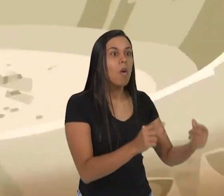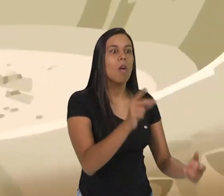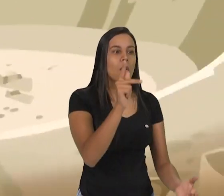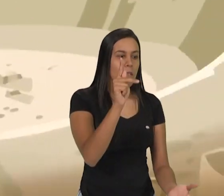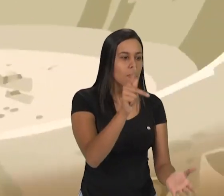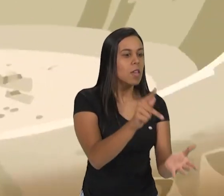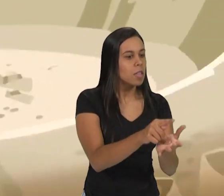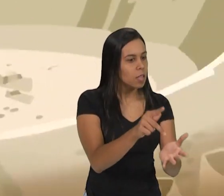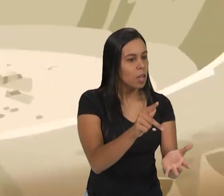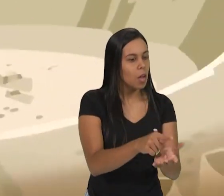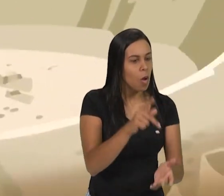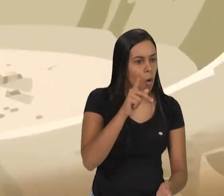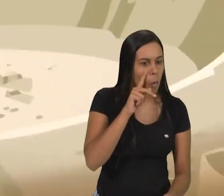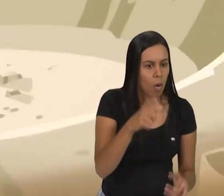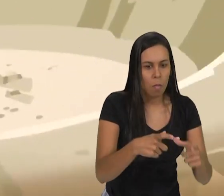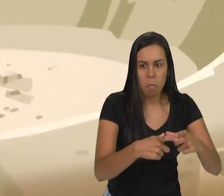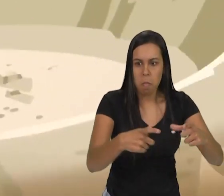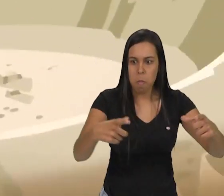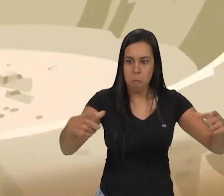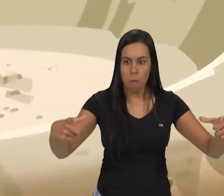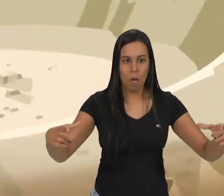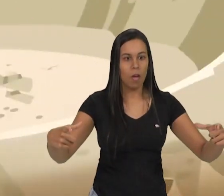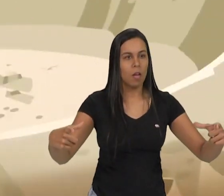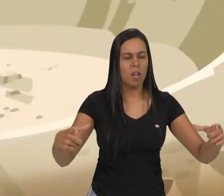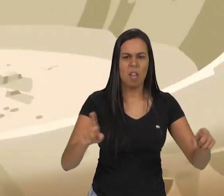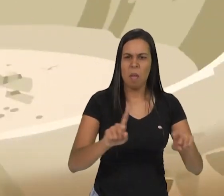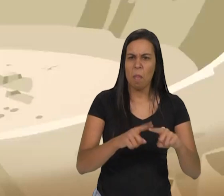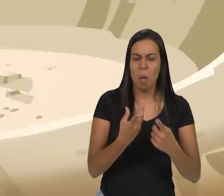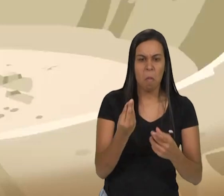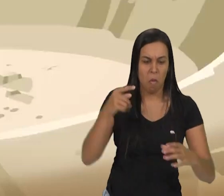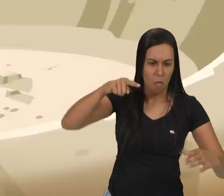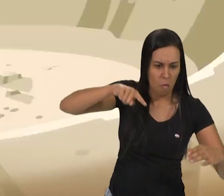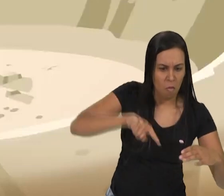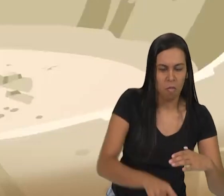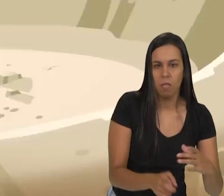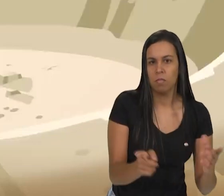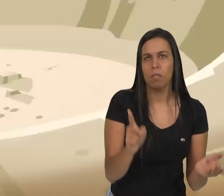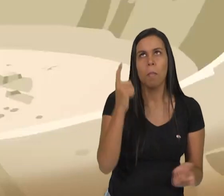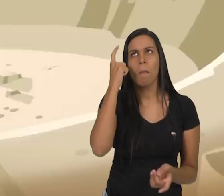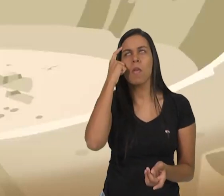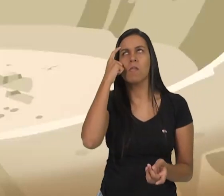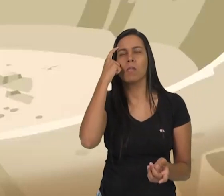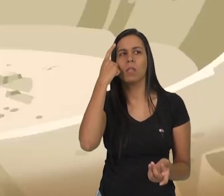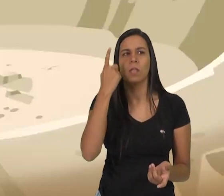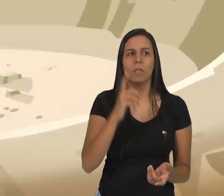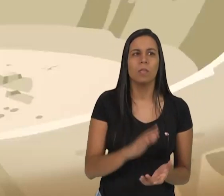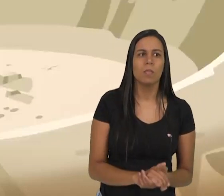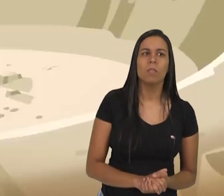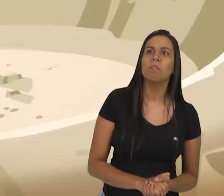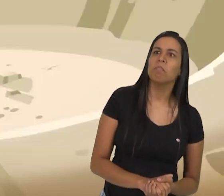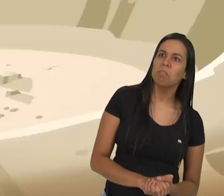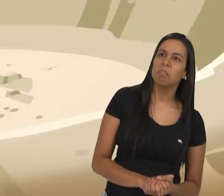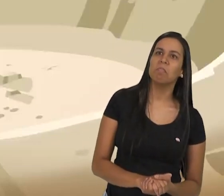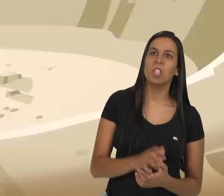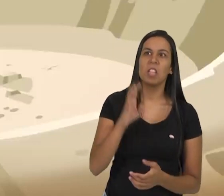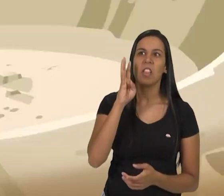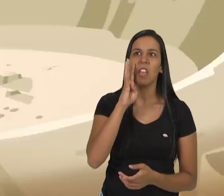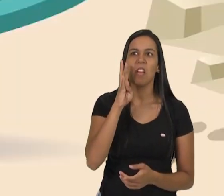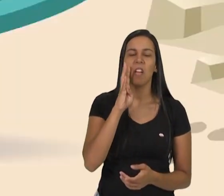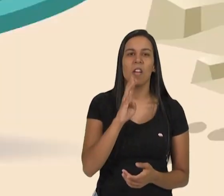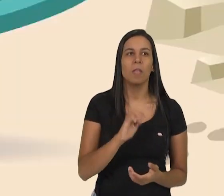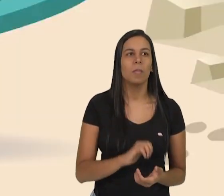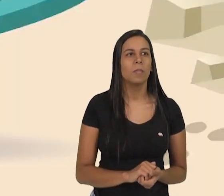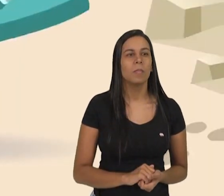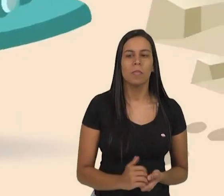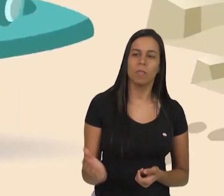É mesmo! E olha como ele é grande! Mas não é tão fundo quanto eu imaginava Olha que interessante!